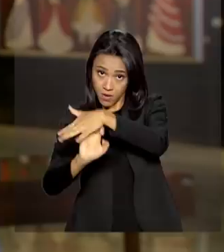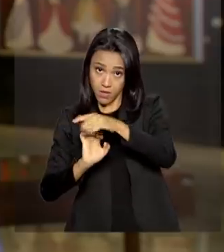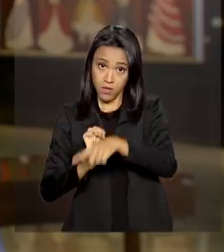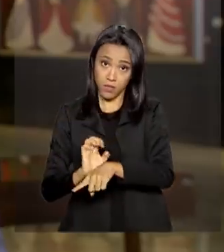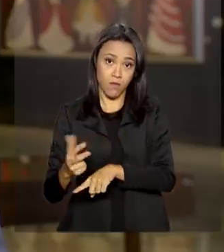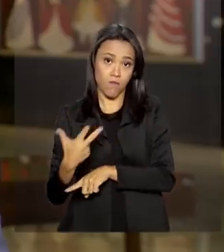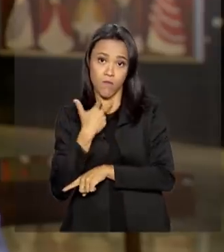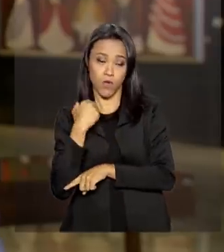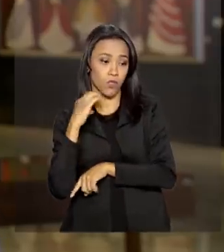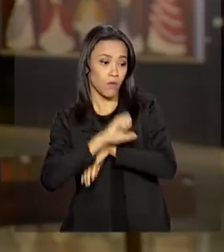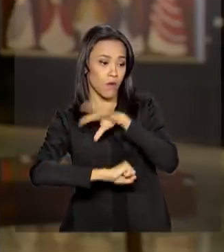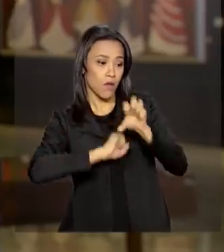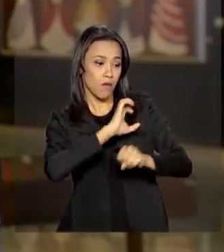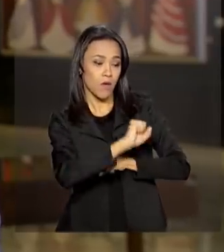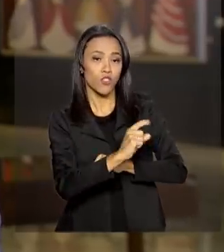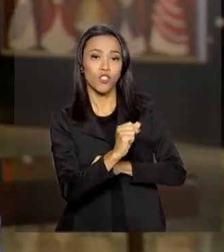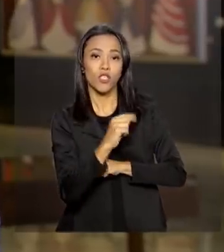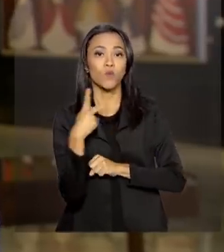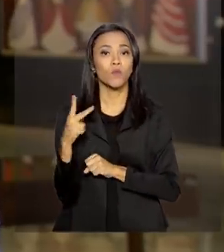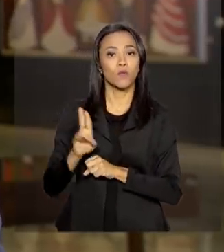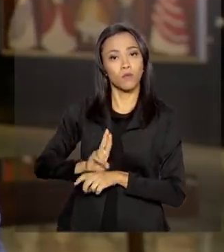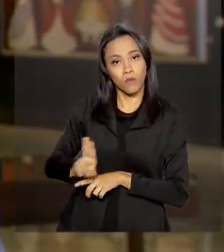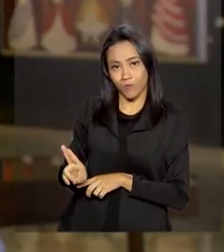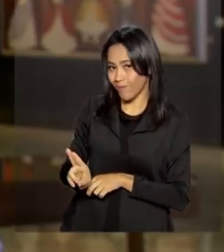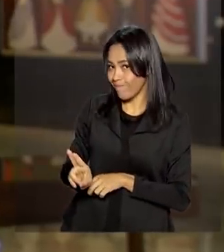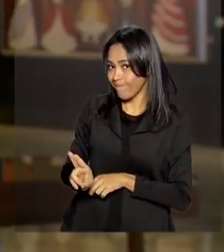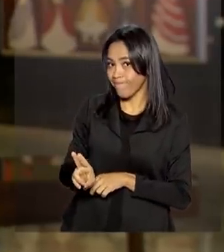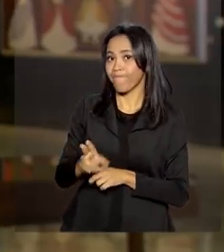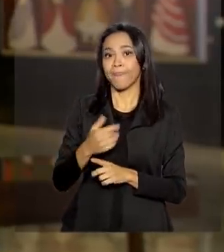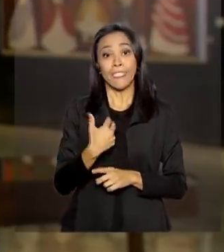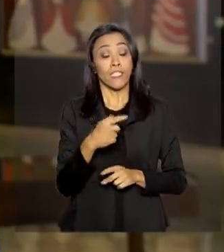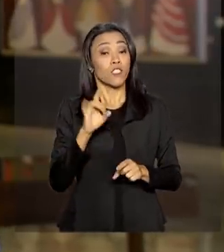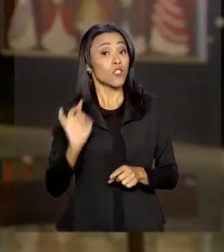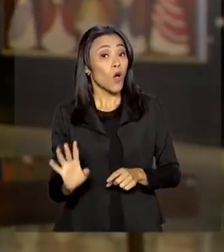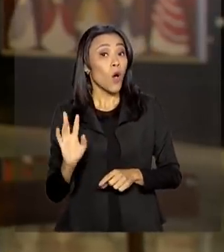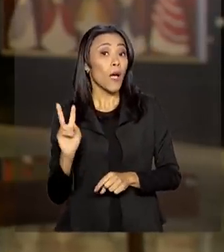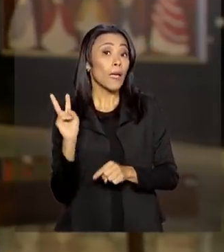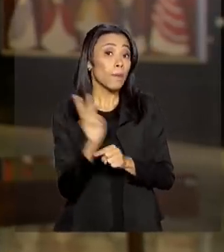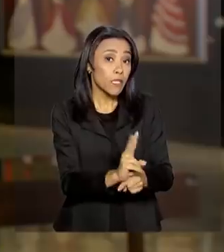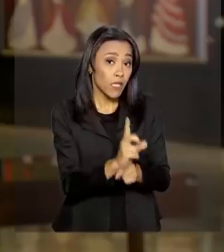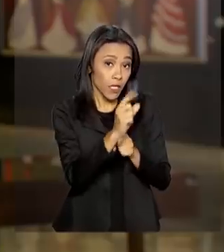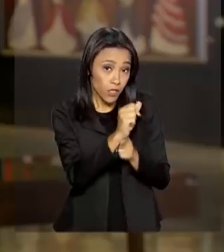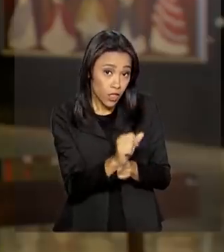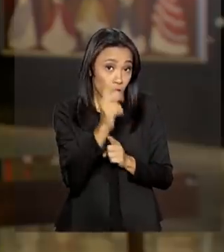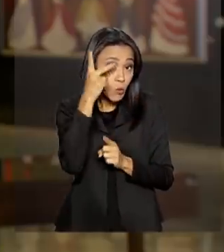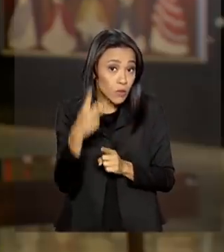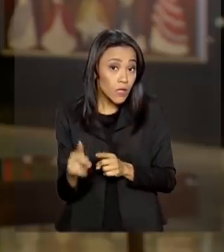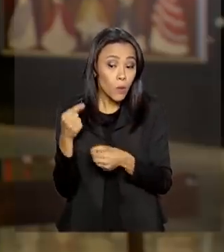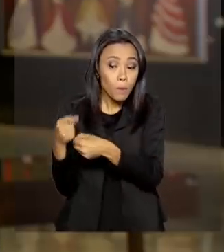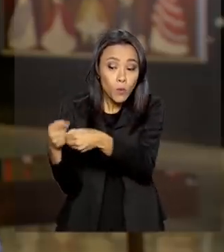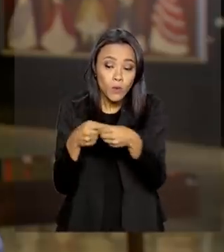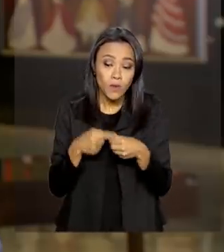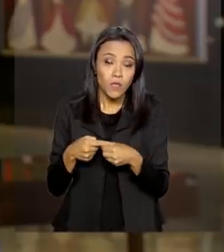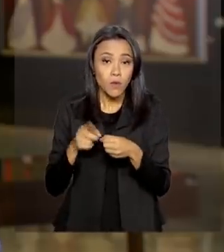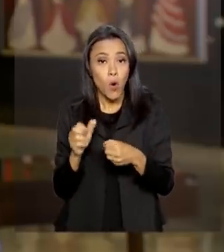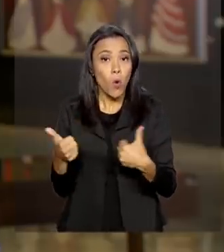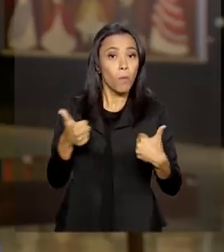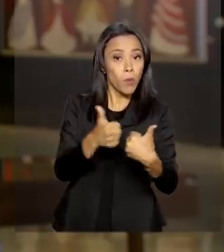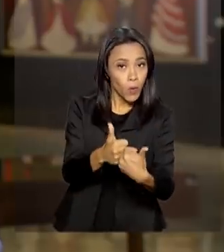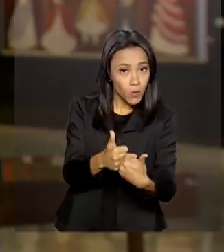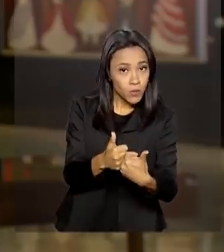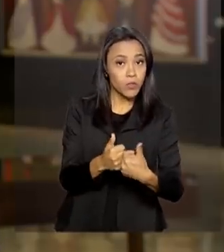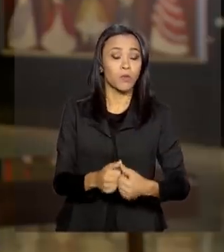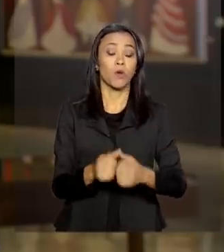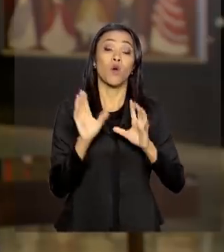poder captar recursos em nome próprio e poderá emprestar dinheiro apenas no município ou região vizinha. A receita